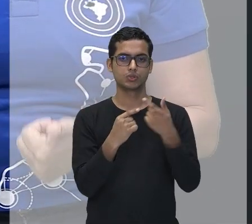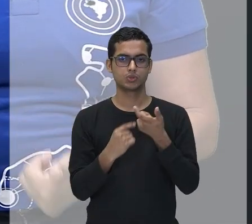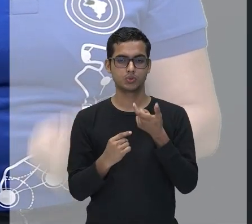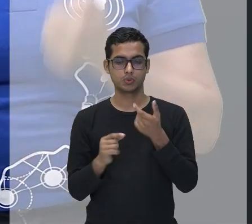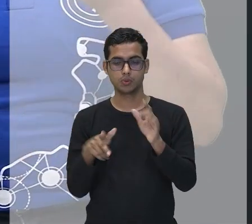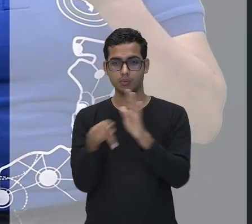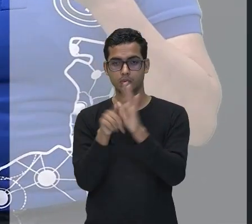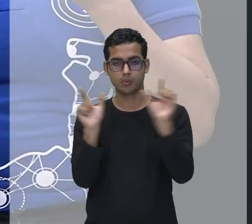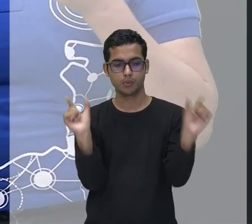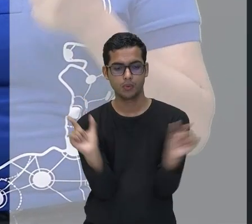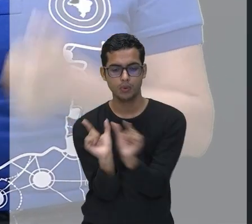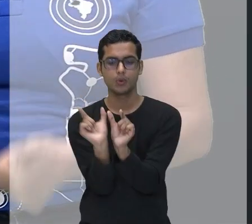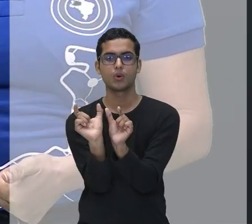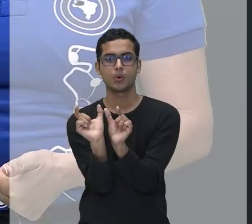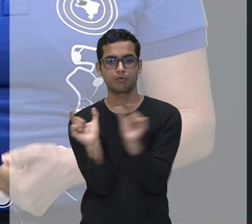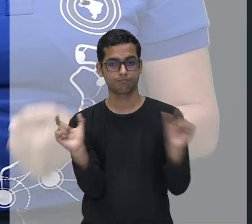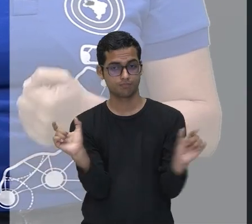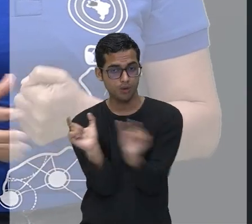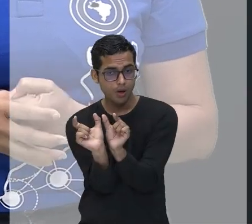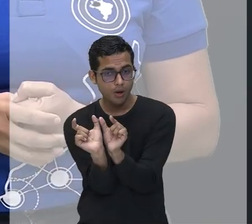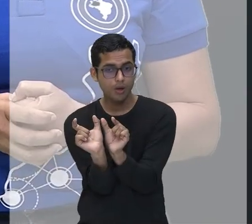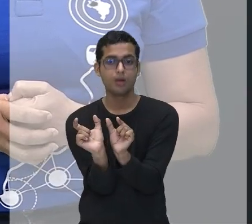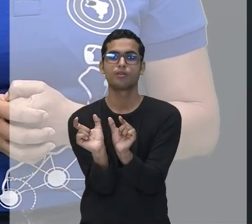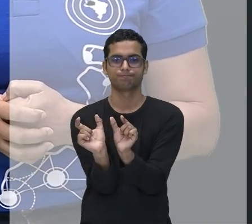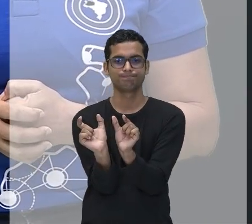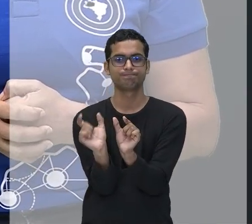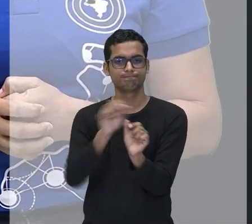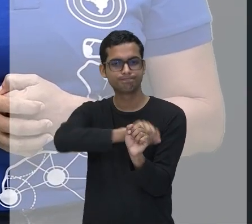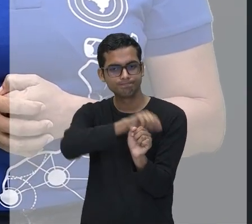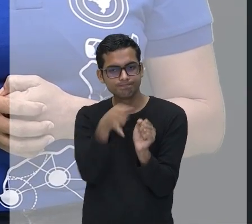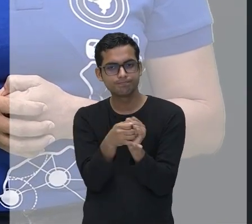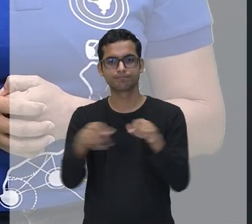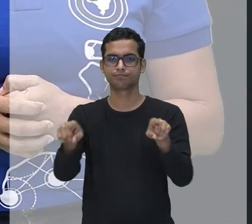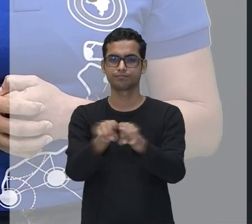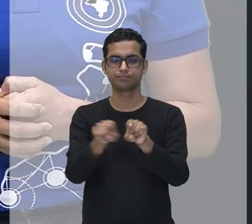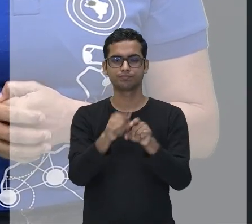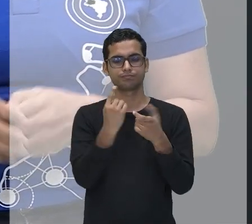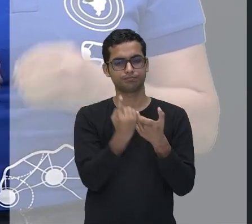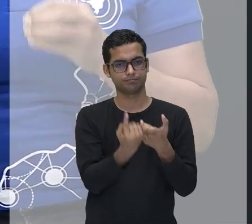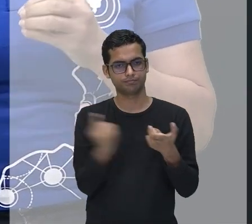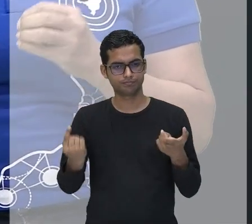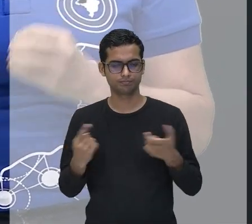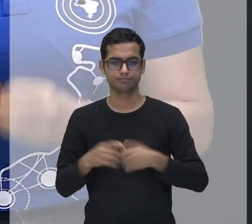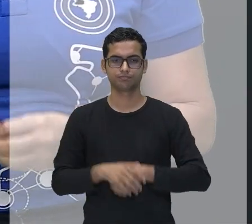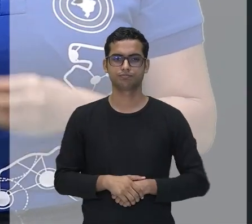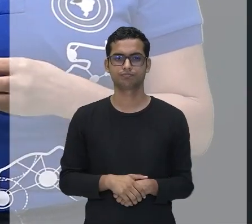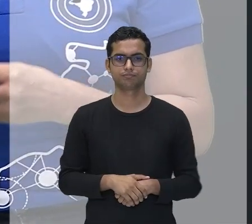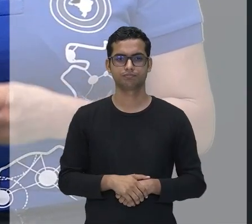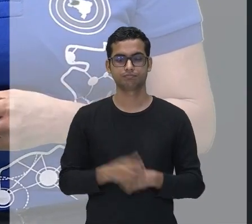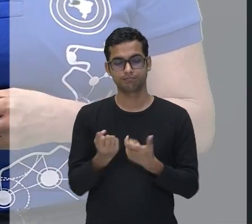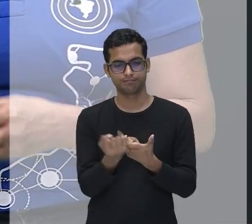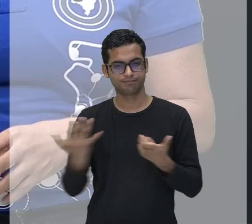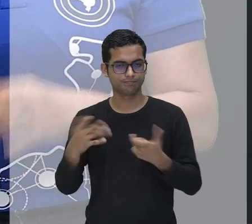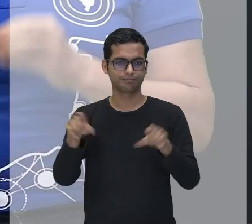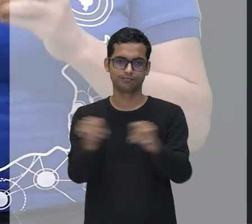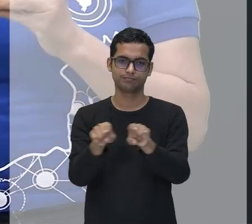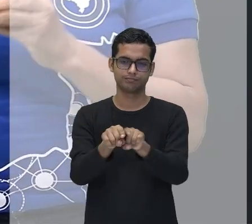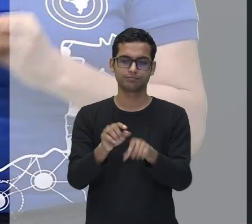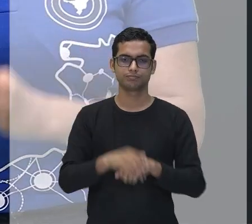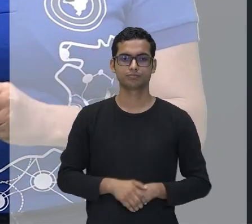também feminino, adjetivo feminino plural. Homens, masculino plural.